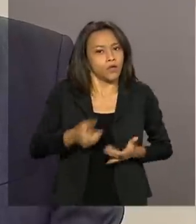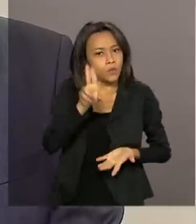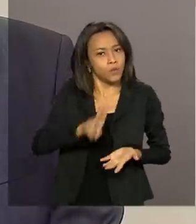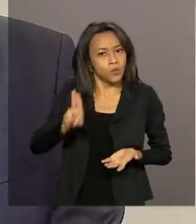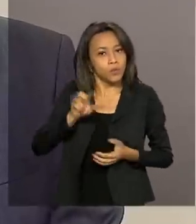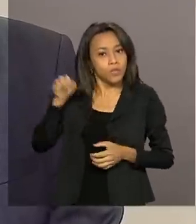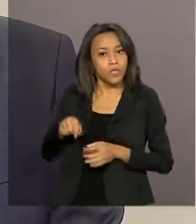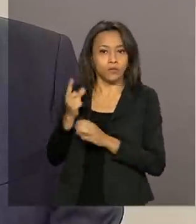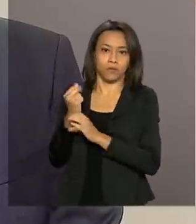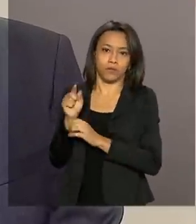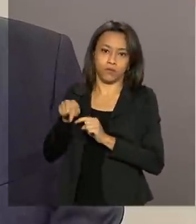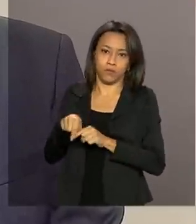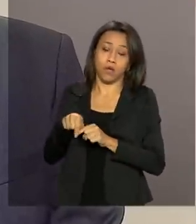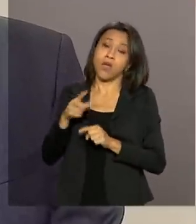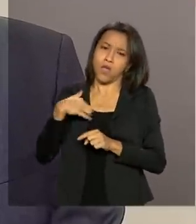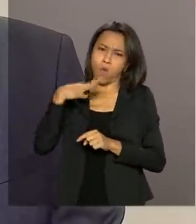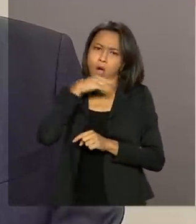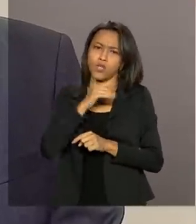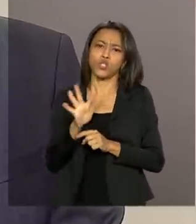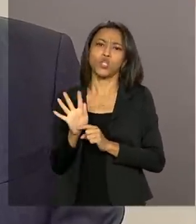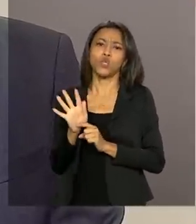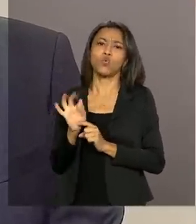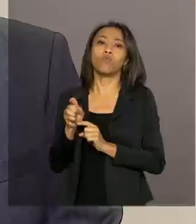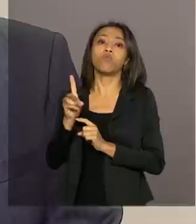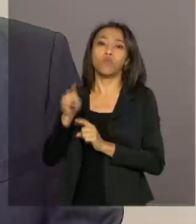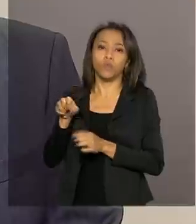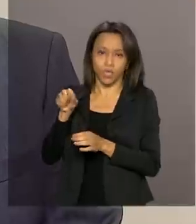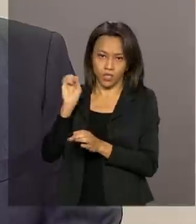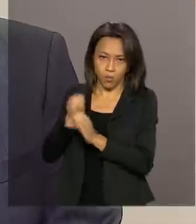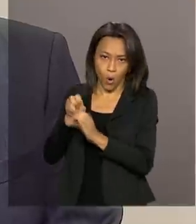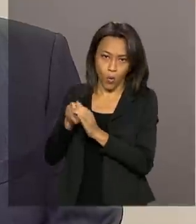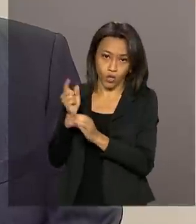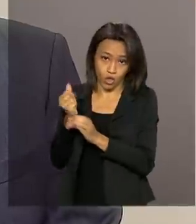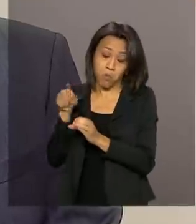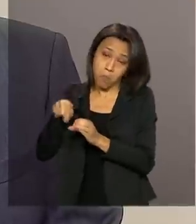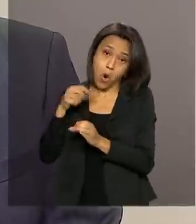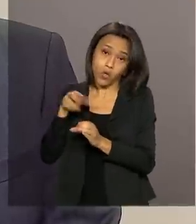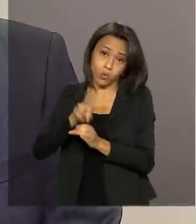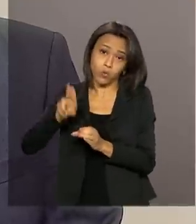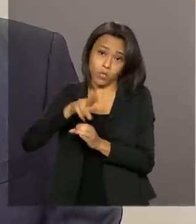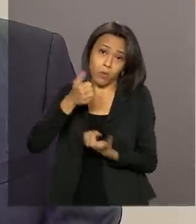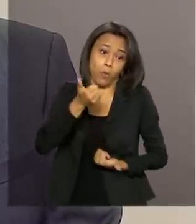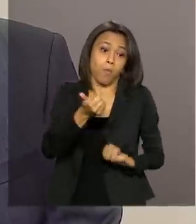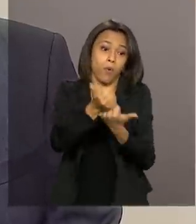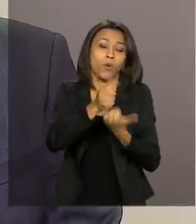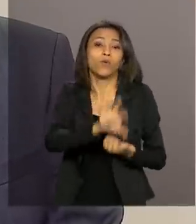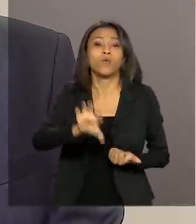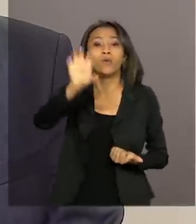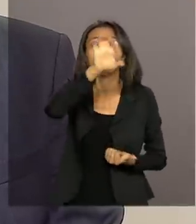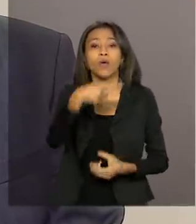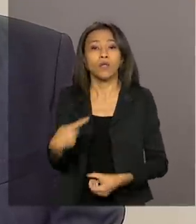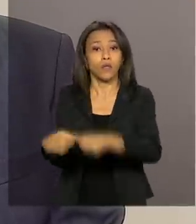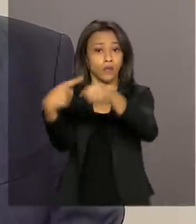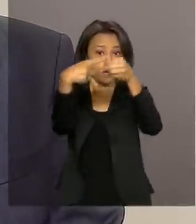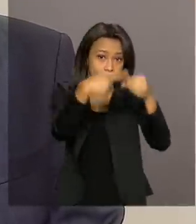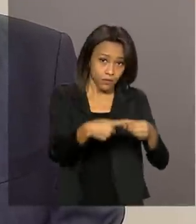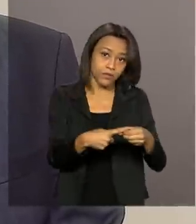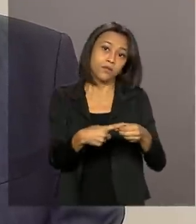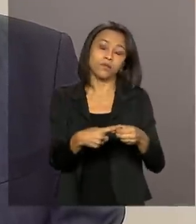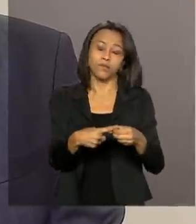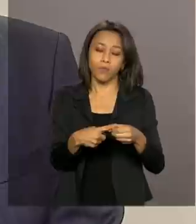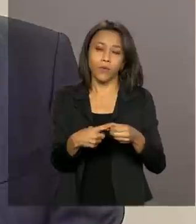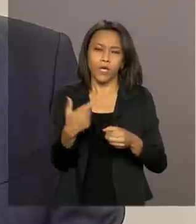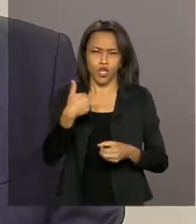fundo Amazônia, mas eu acho que o fundo, ele hoje pode servir muito para o apoio aos nossos estados e municípios. E eu